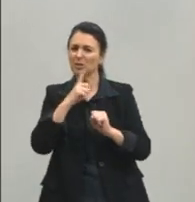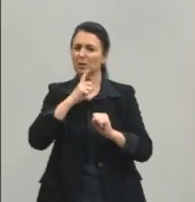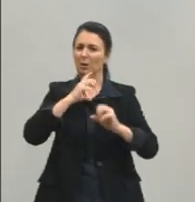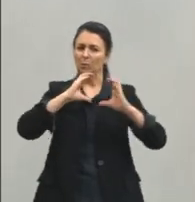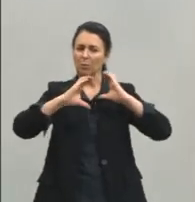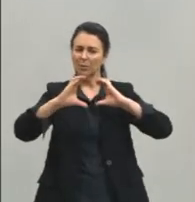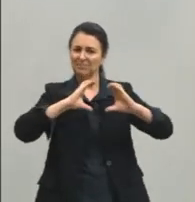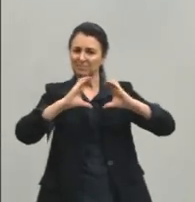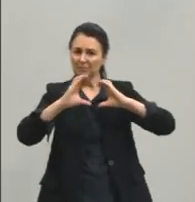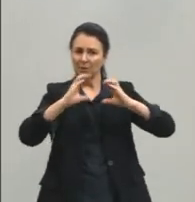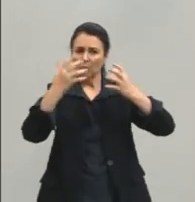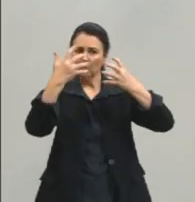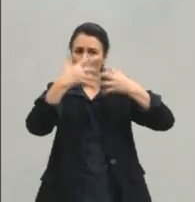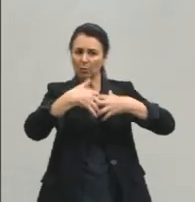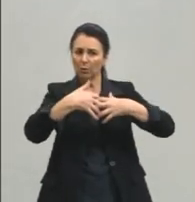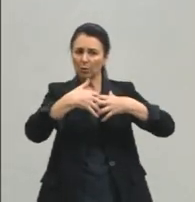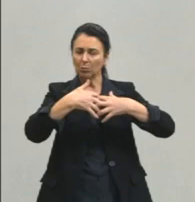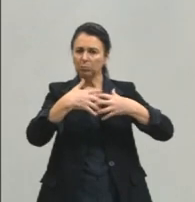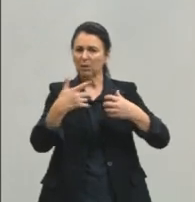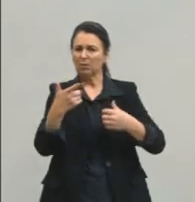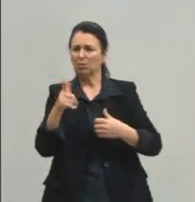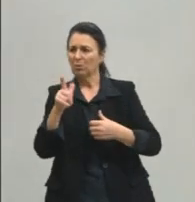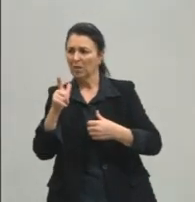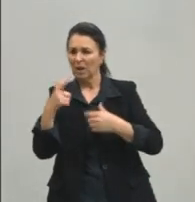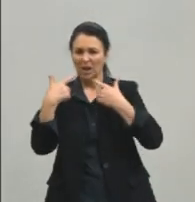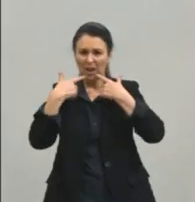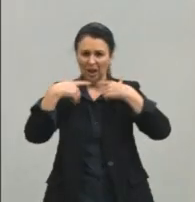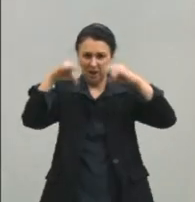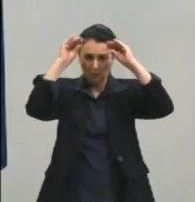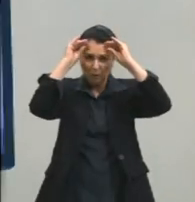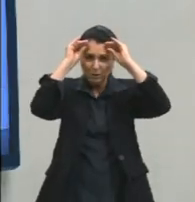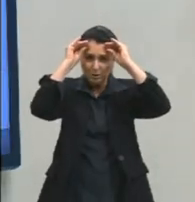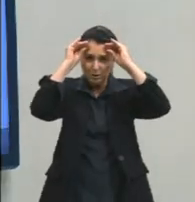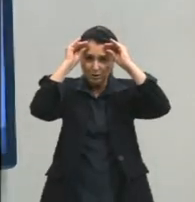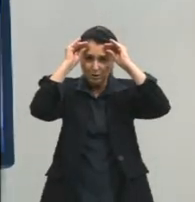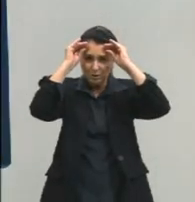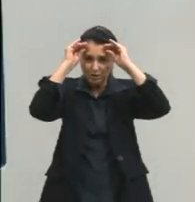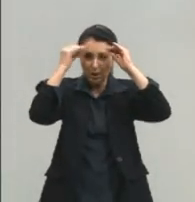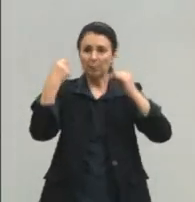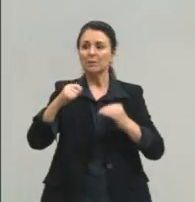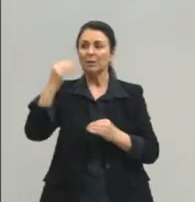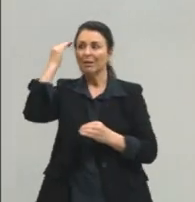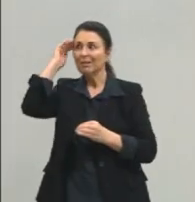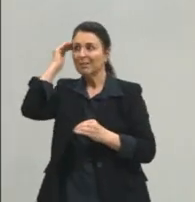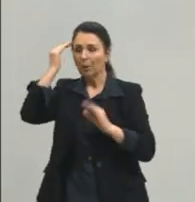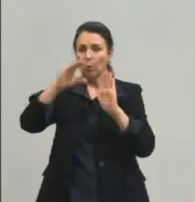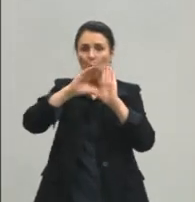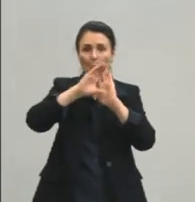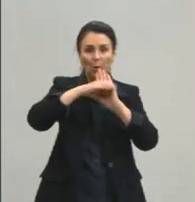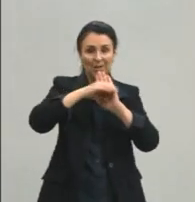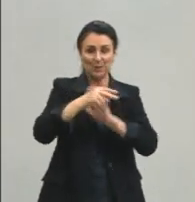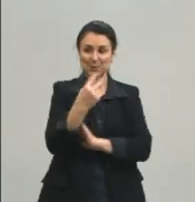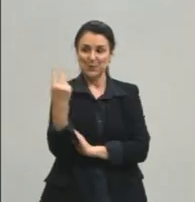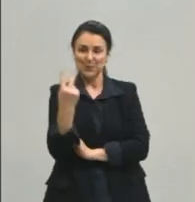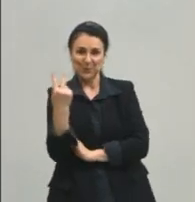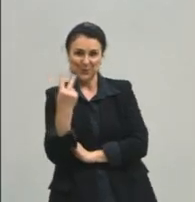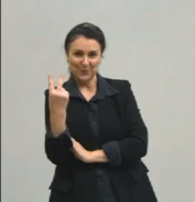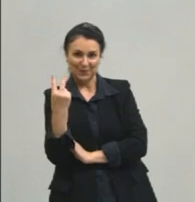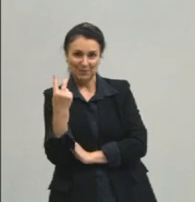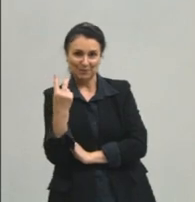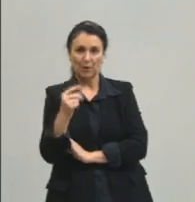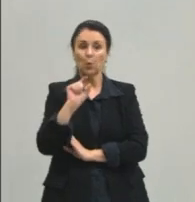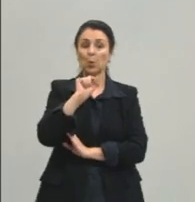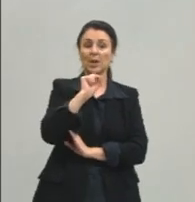funcionar sem uma ferramenta como a linguagem, eu preciso entender o conceito das duas coisas. O que é